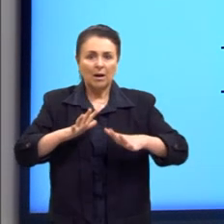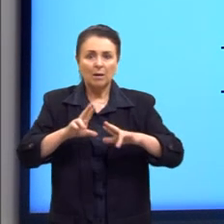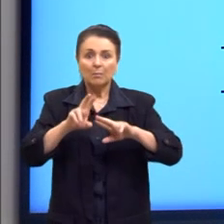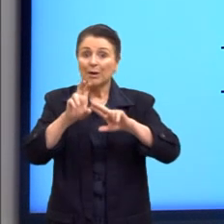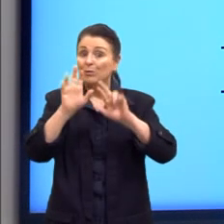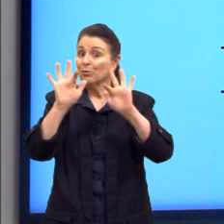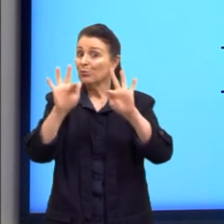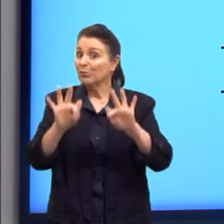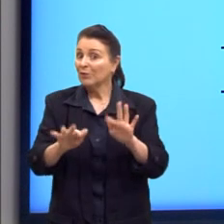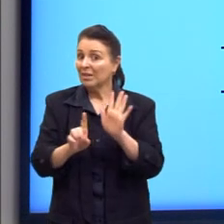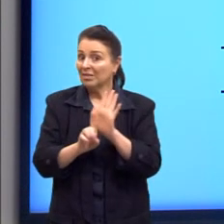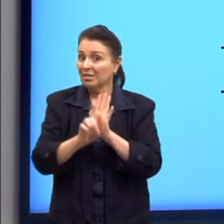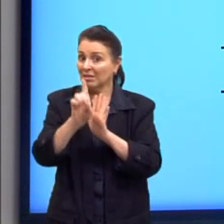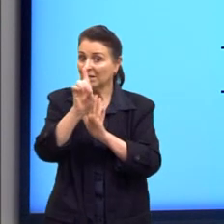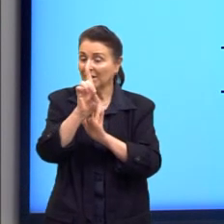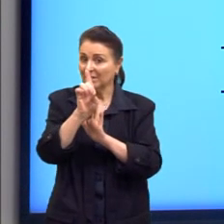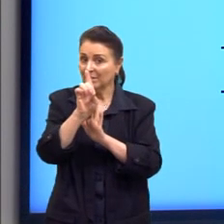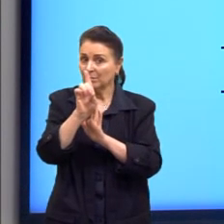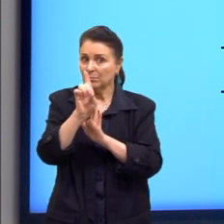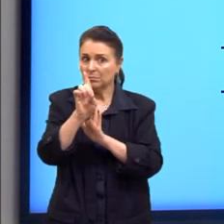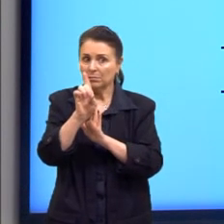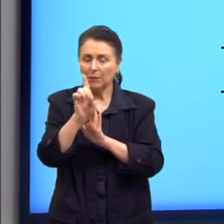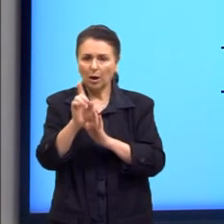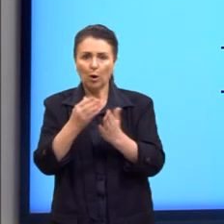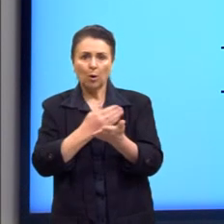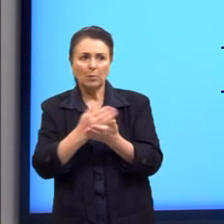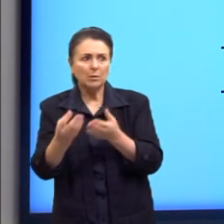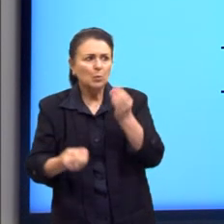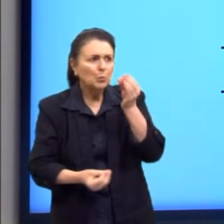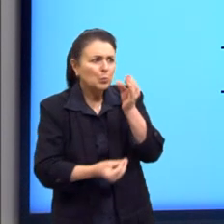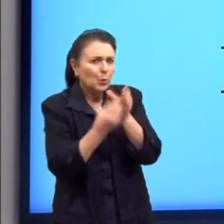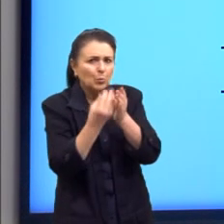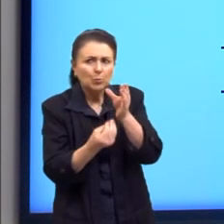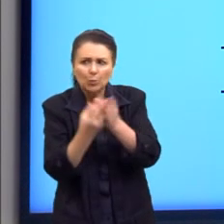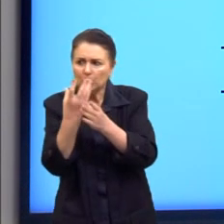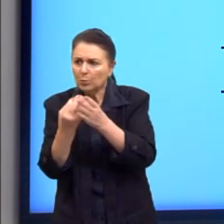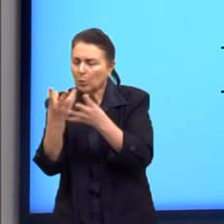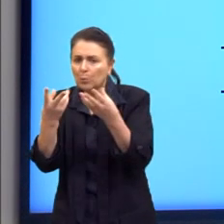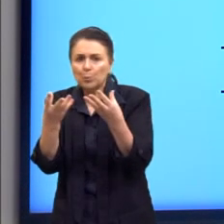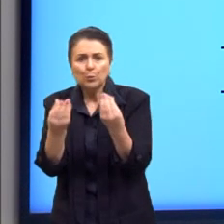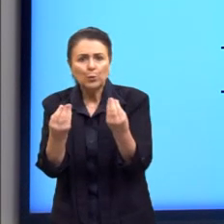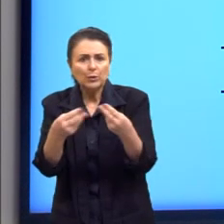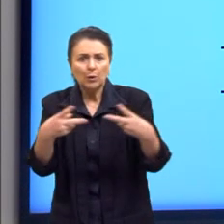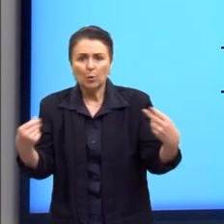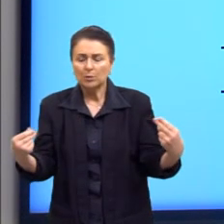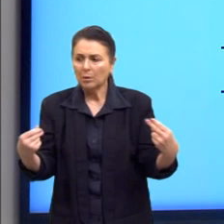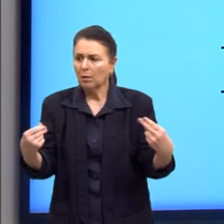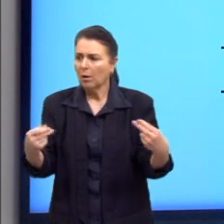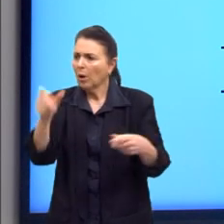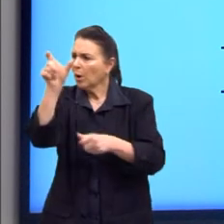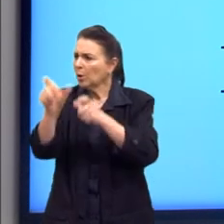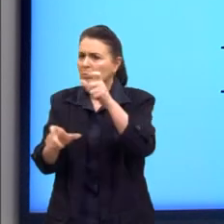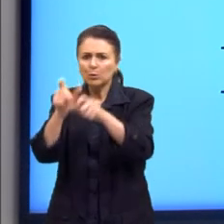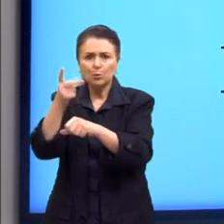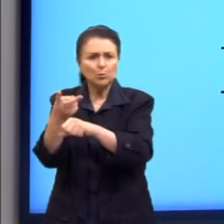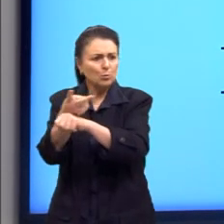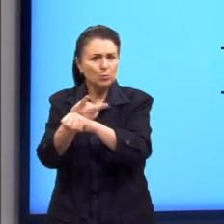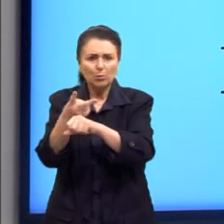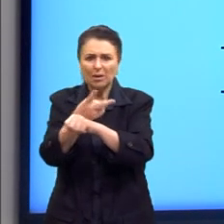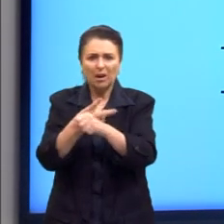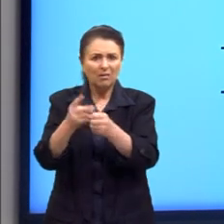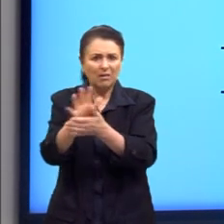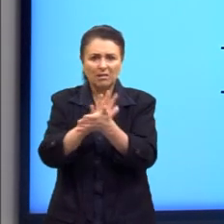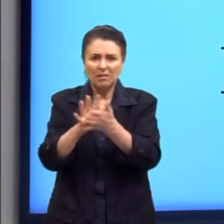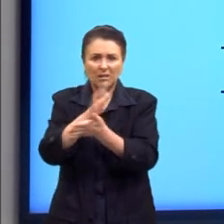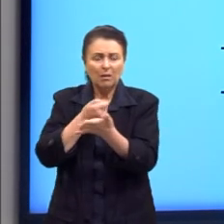esbarrar com essa superprodução e com a diminuição da demanda. Então a indústria estava produzindo muito,